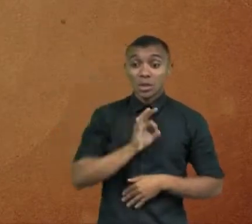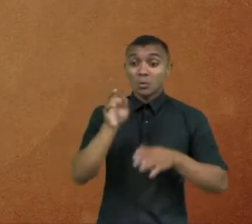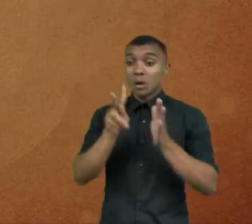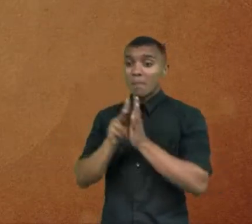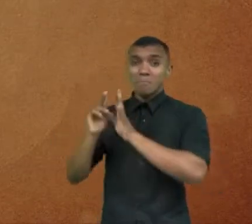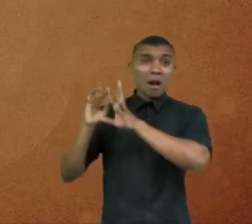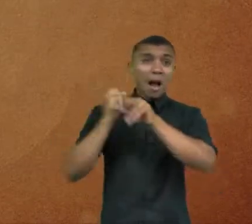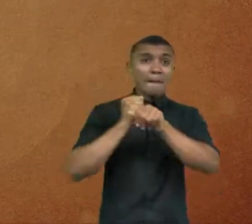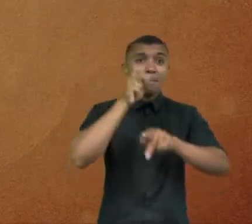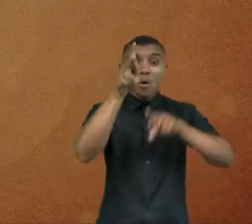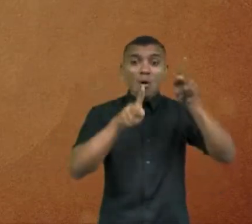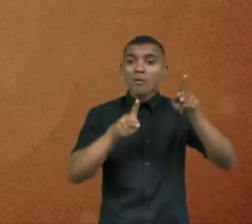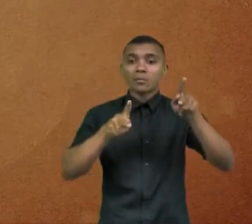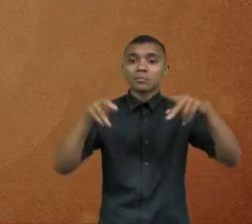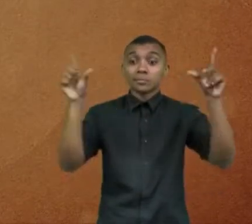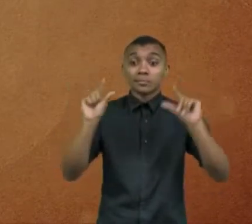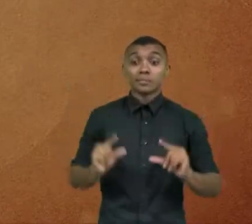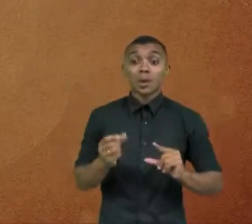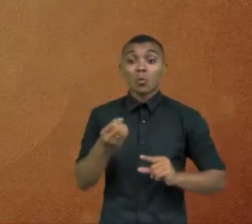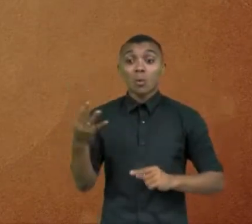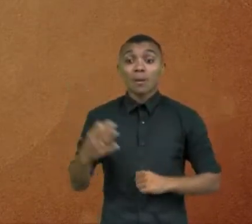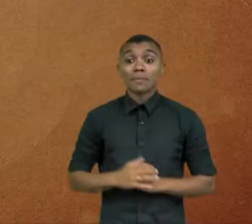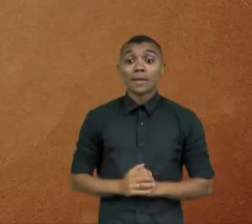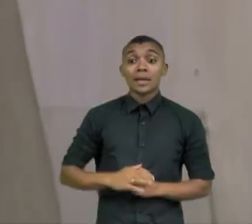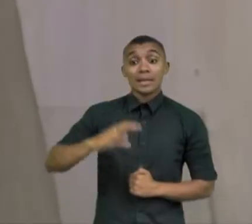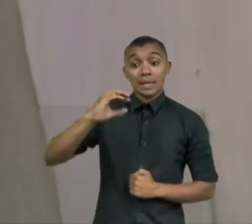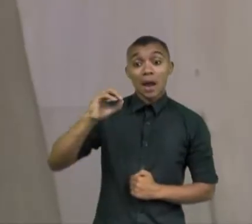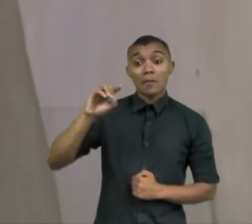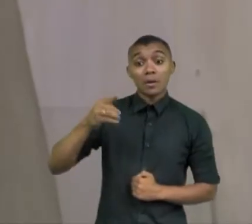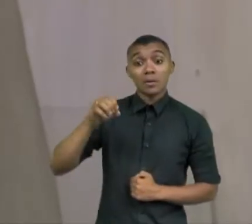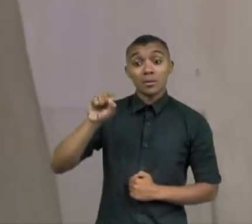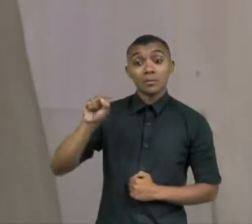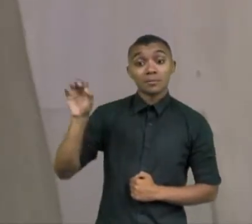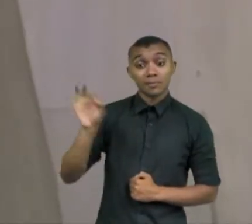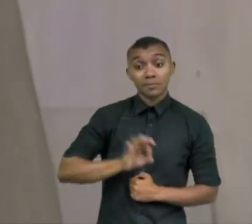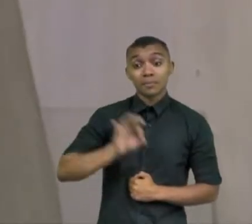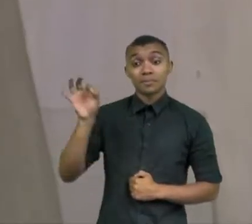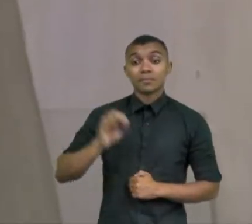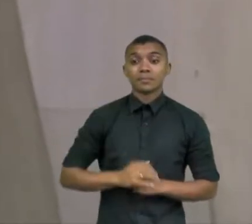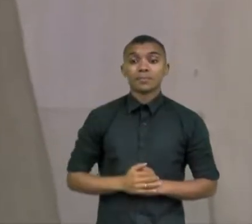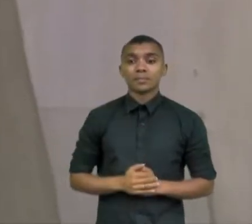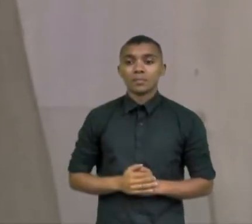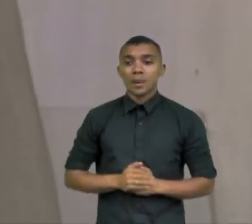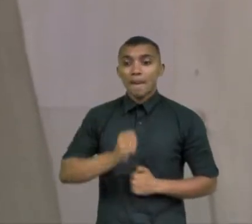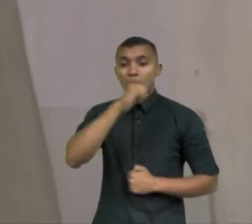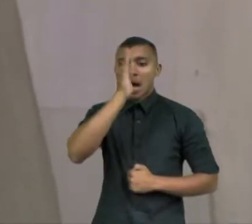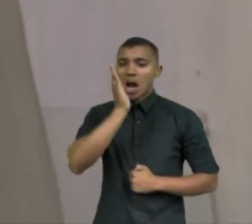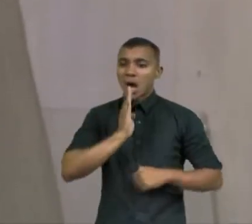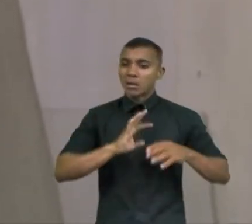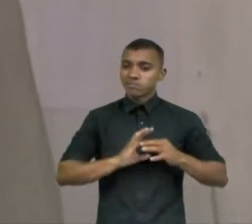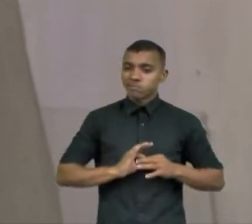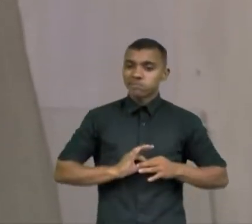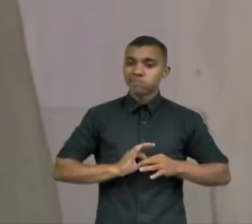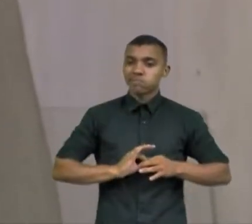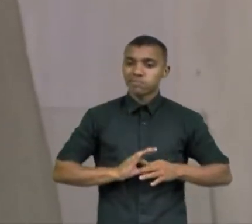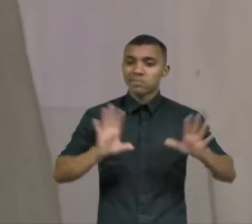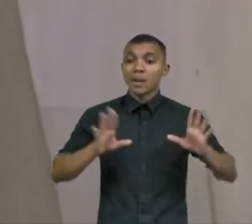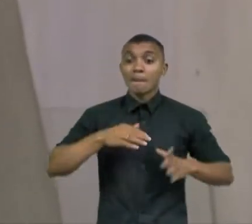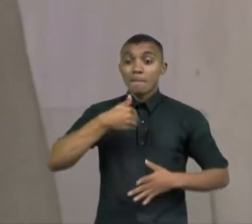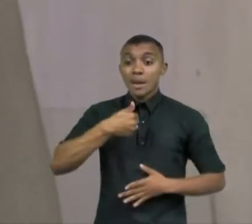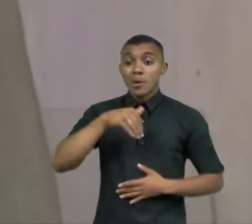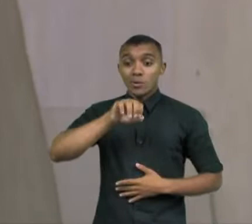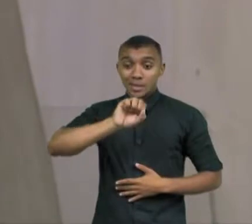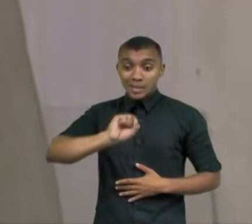foi reduzido para 0,8%. Depois da proclamação da República, em 1889,